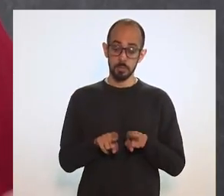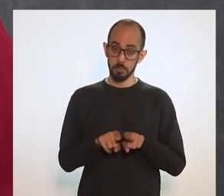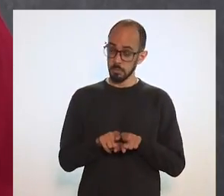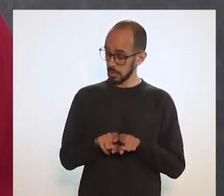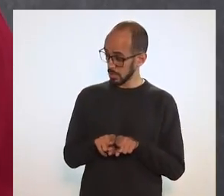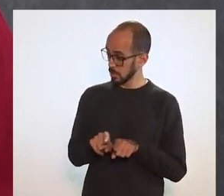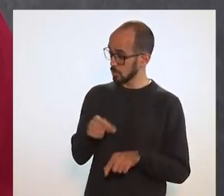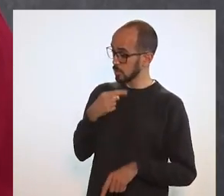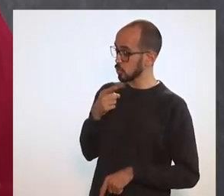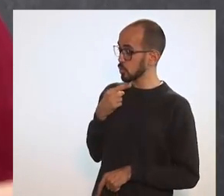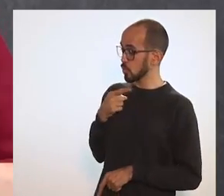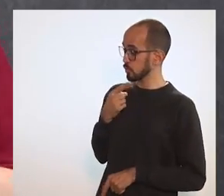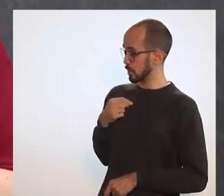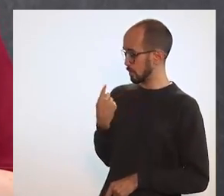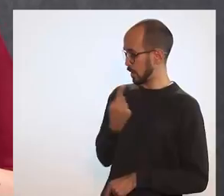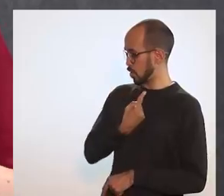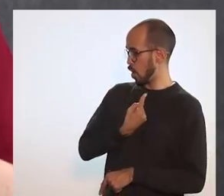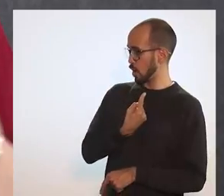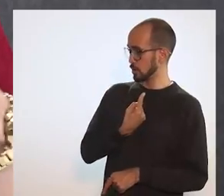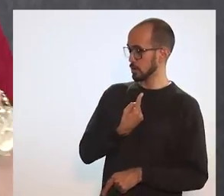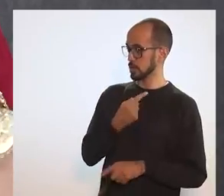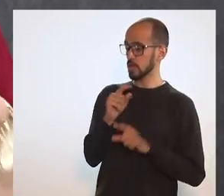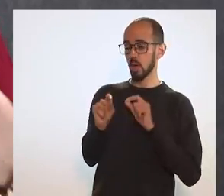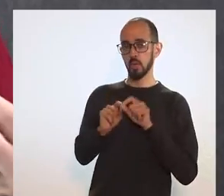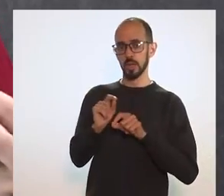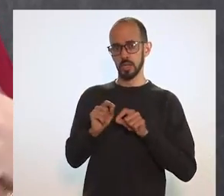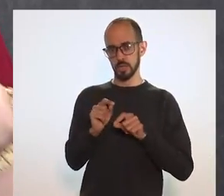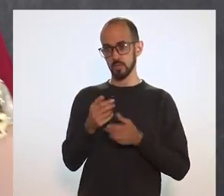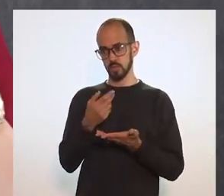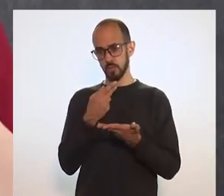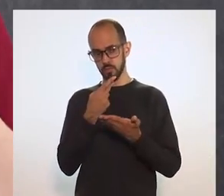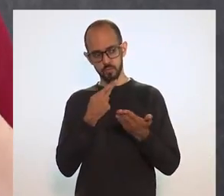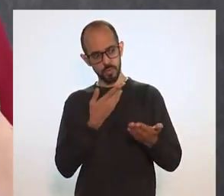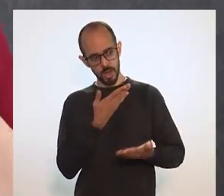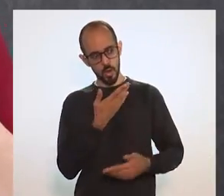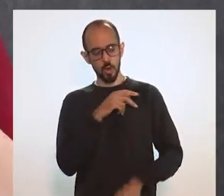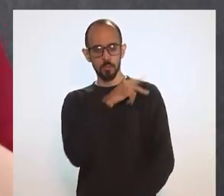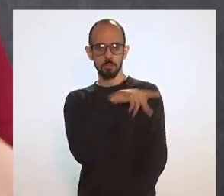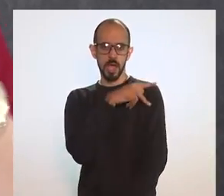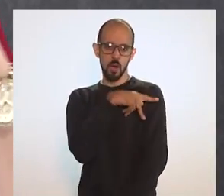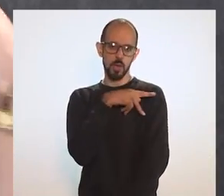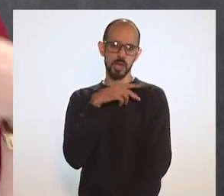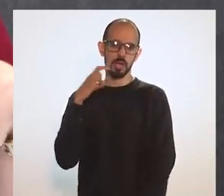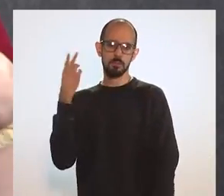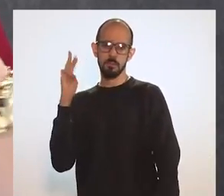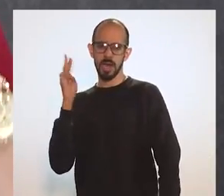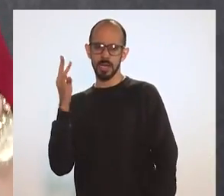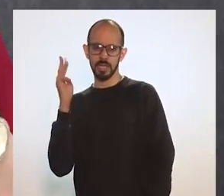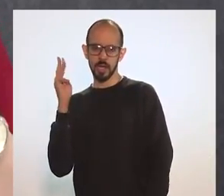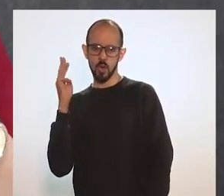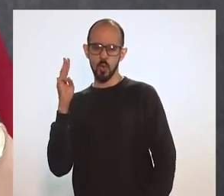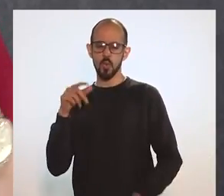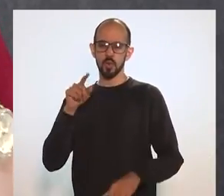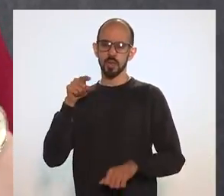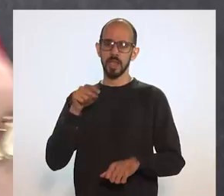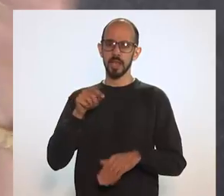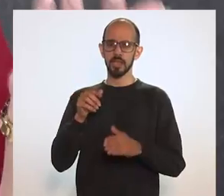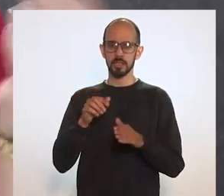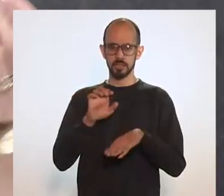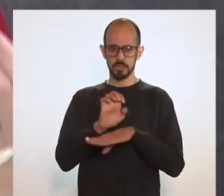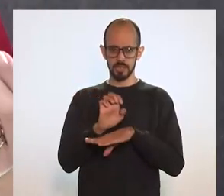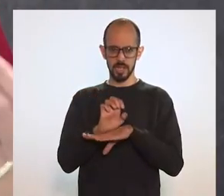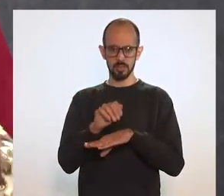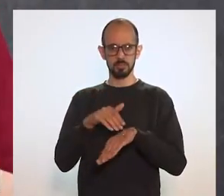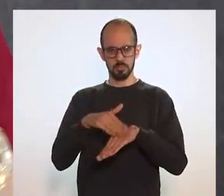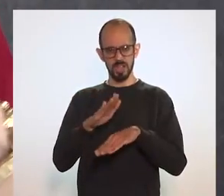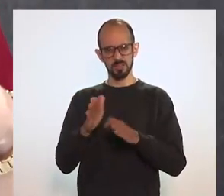que surge também para a gente, porque, por exemplo, você falou sobre o Piauí, Maranhão, estados que têm menos